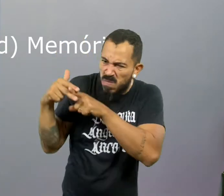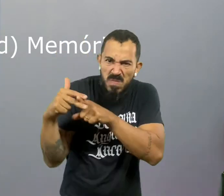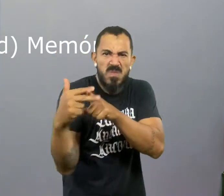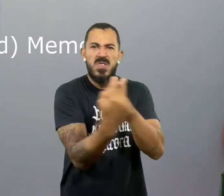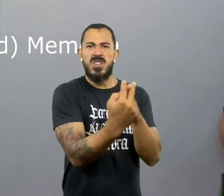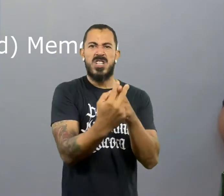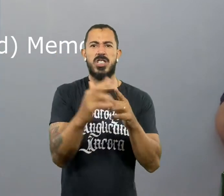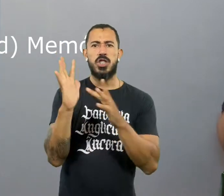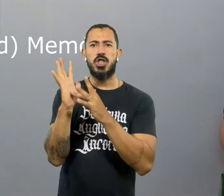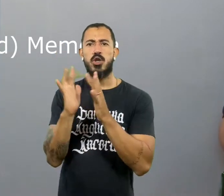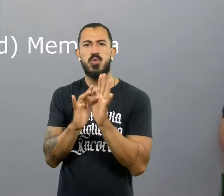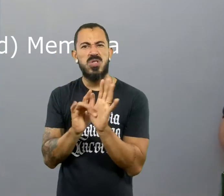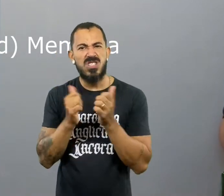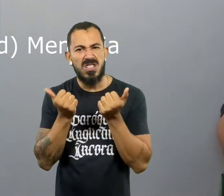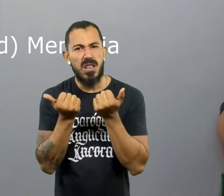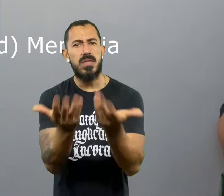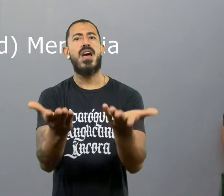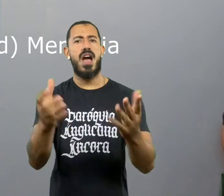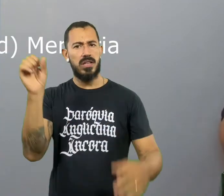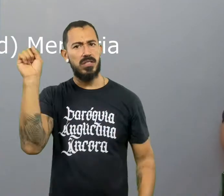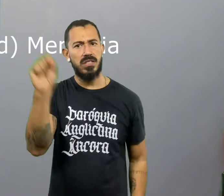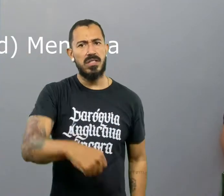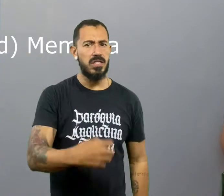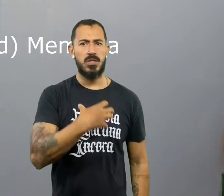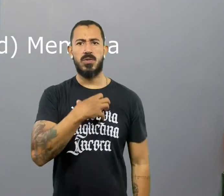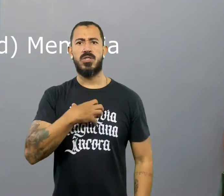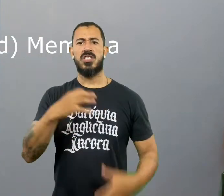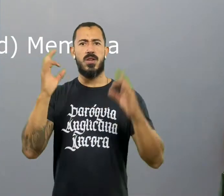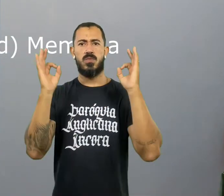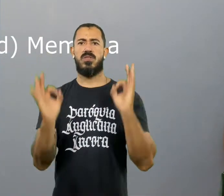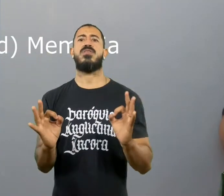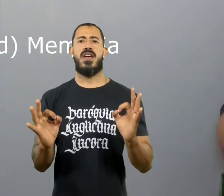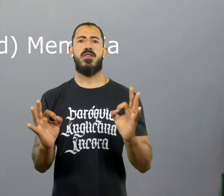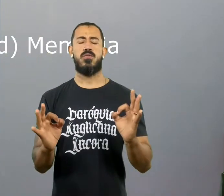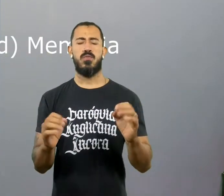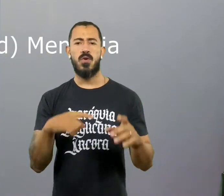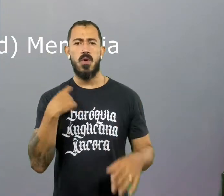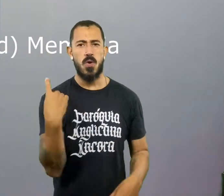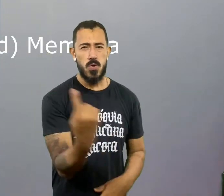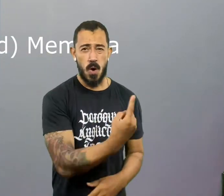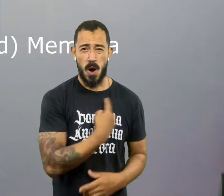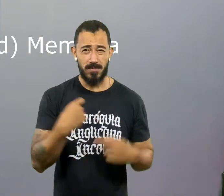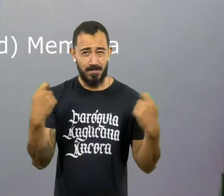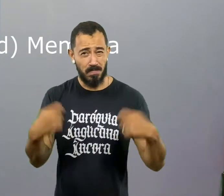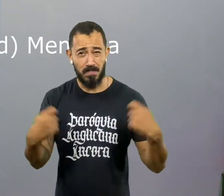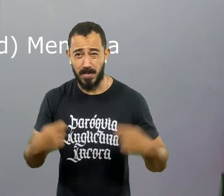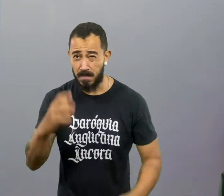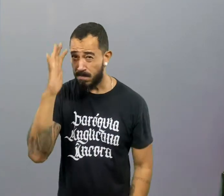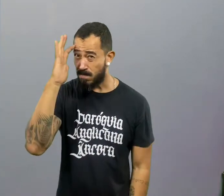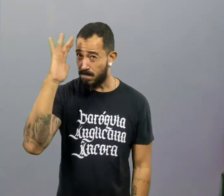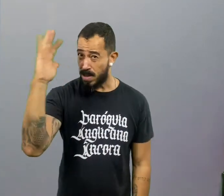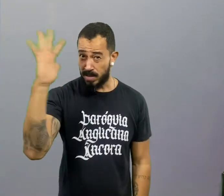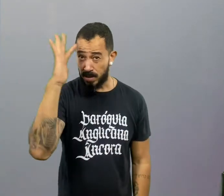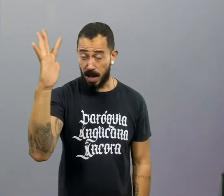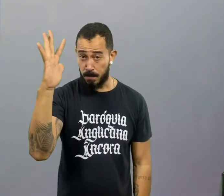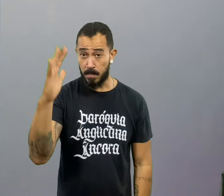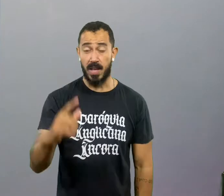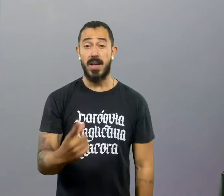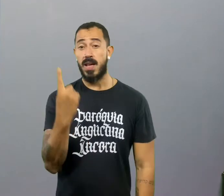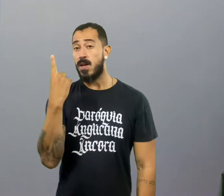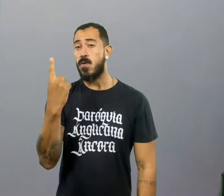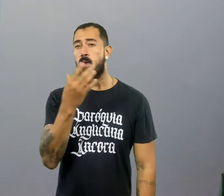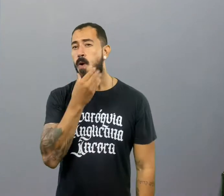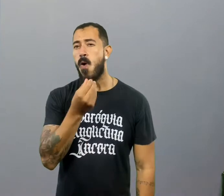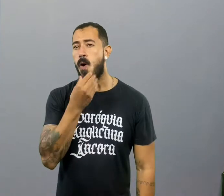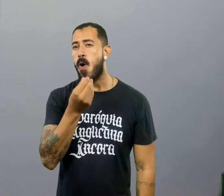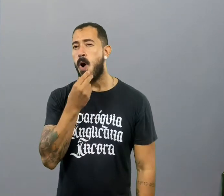e resolver ser diferente. Isso sim é prudência. Isso sim é auto-reflexão. Sabe? Você dá uma frase aqui de um cara,